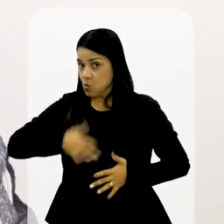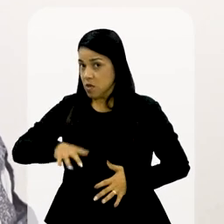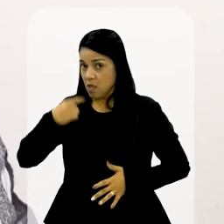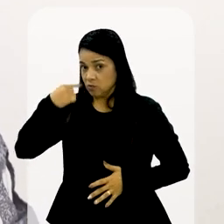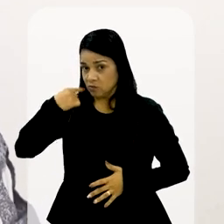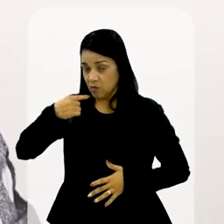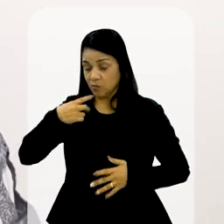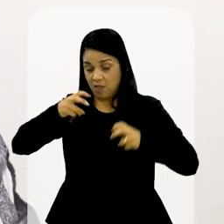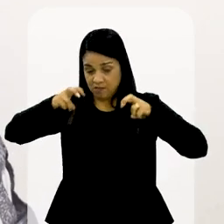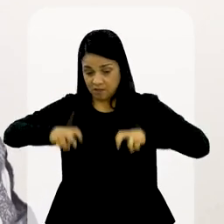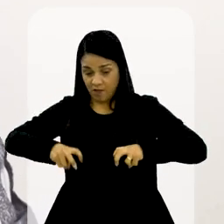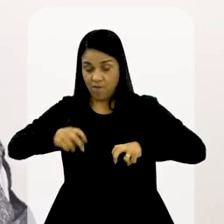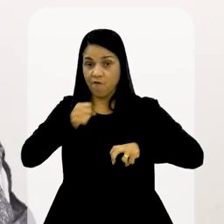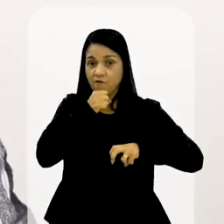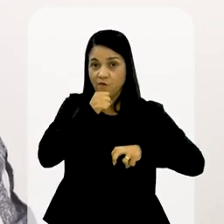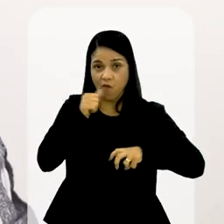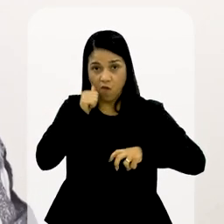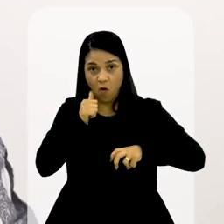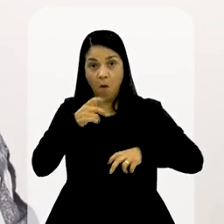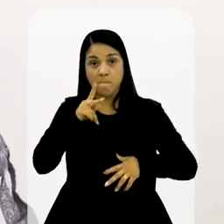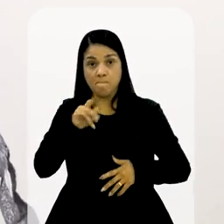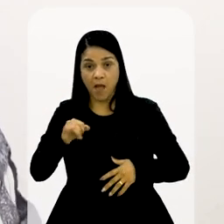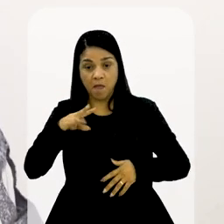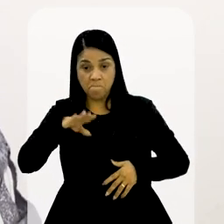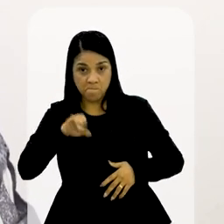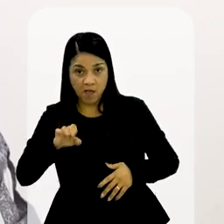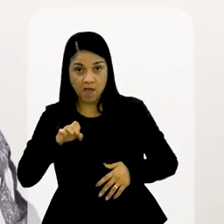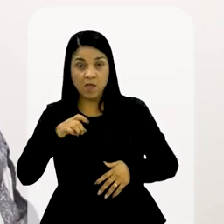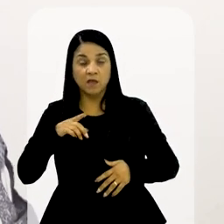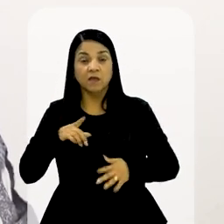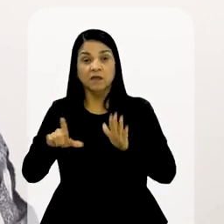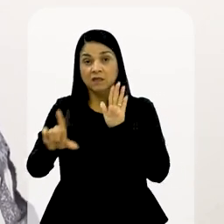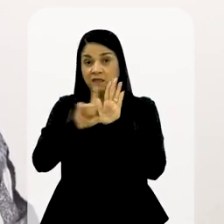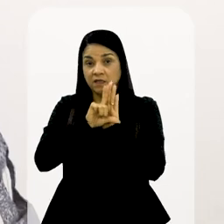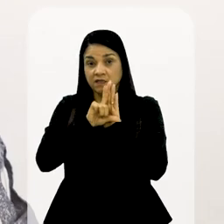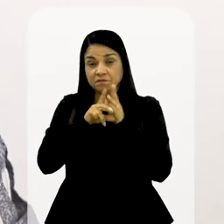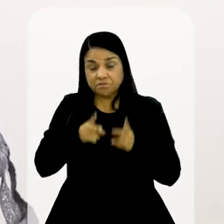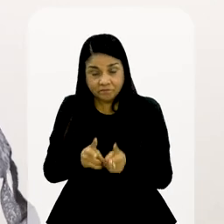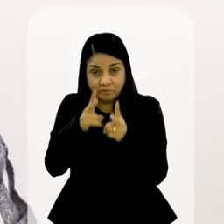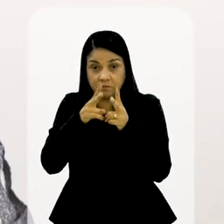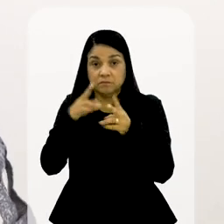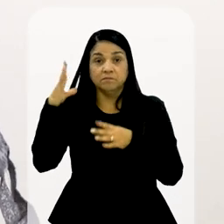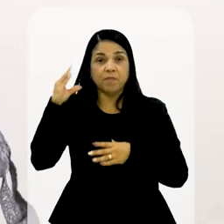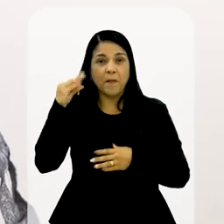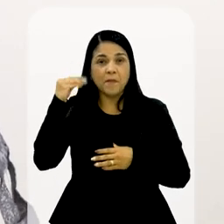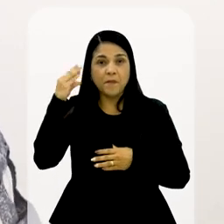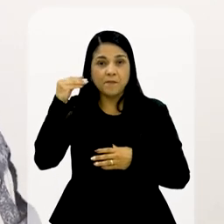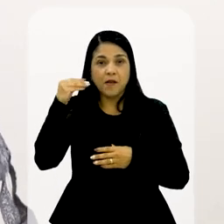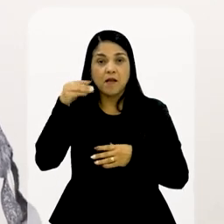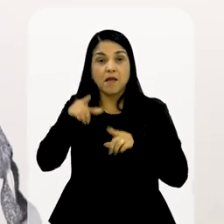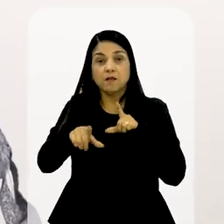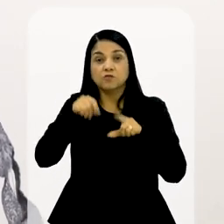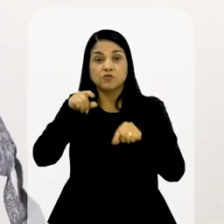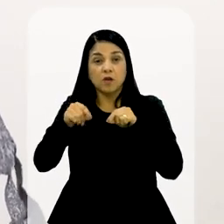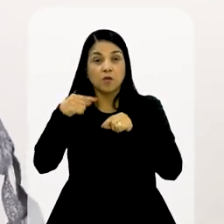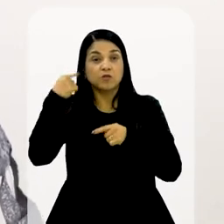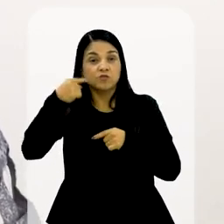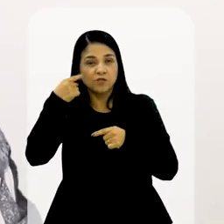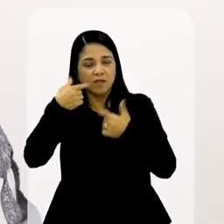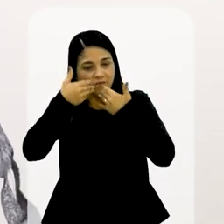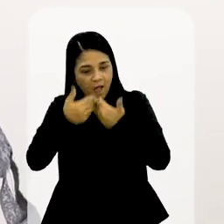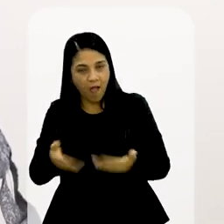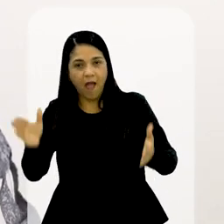aguentava sentada em uma mesa com a avó, com a mãe, com o pai, falando todo tempo de leis. Aí,